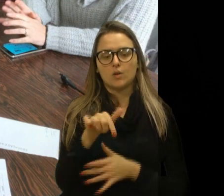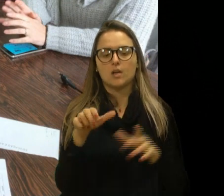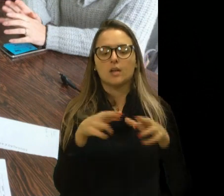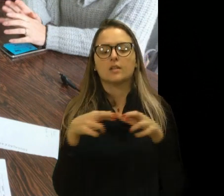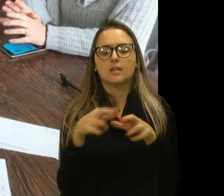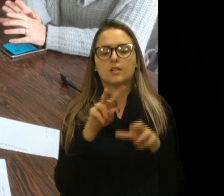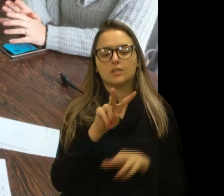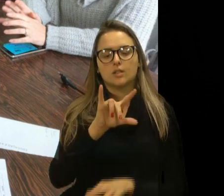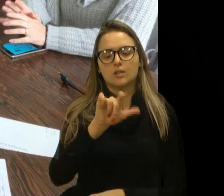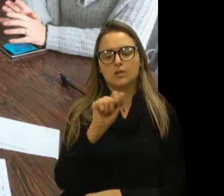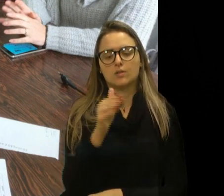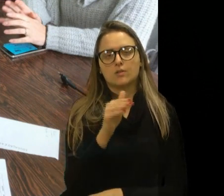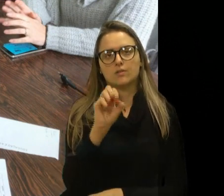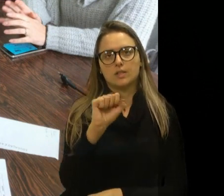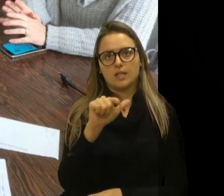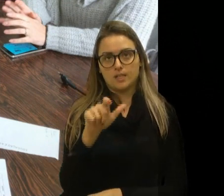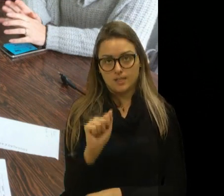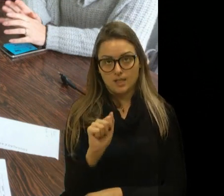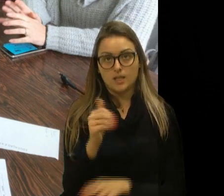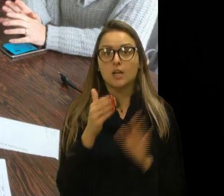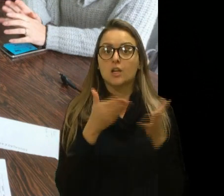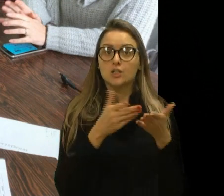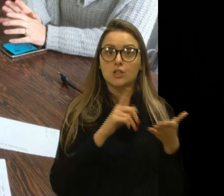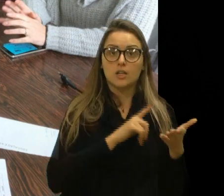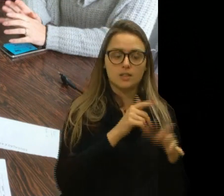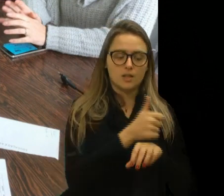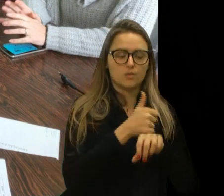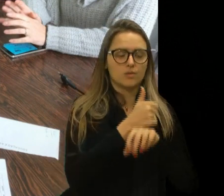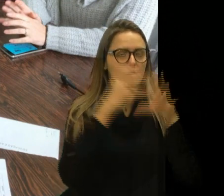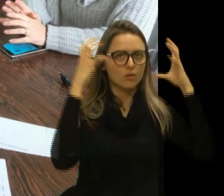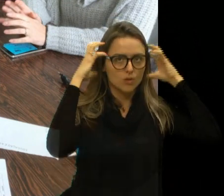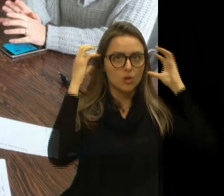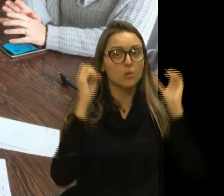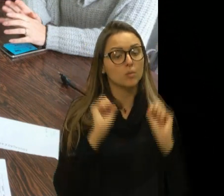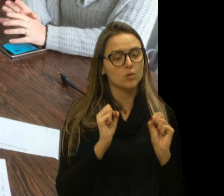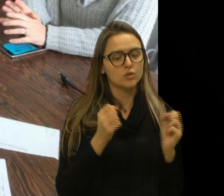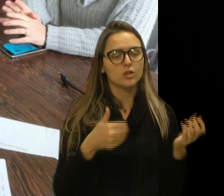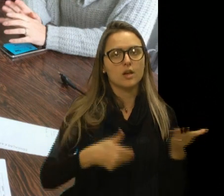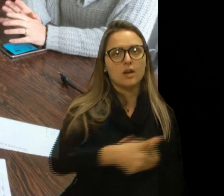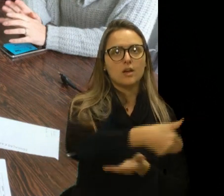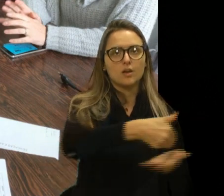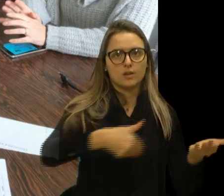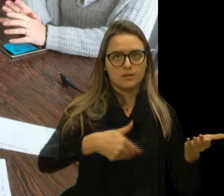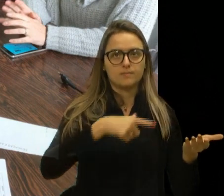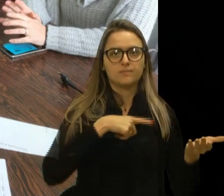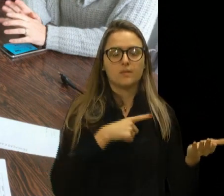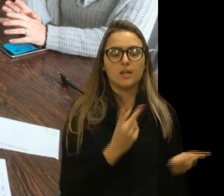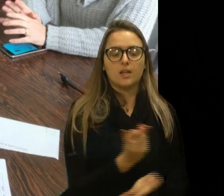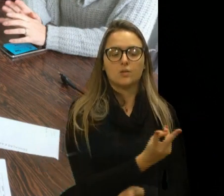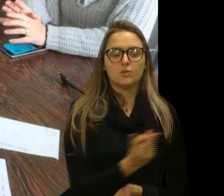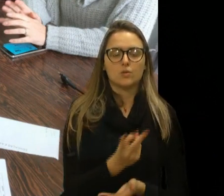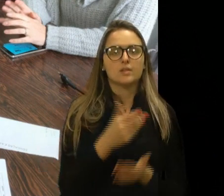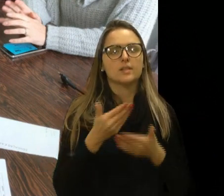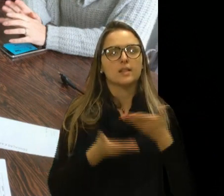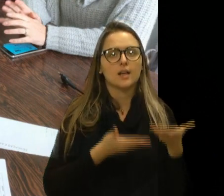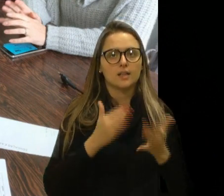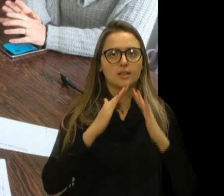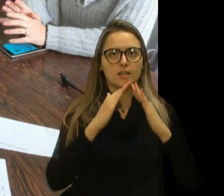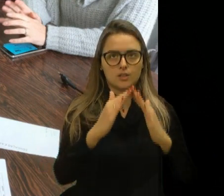já possuem, então, um fone de órgão, que podia, então, copiar esse atendimento, que atende no salão da comunidade.